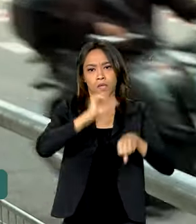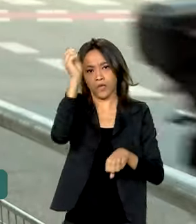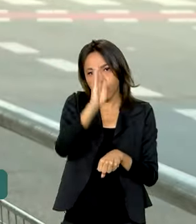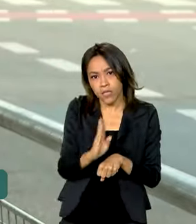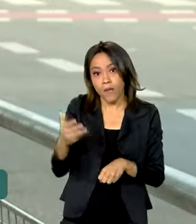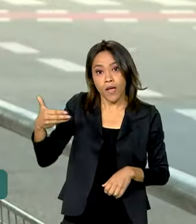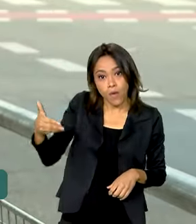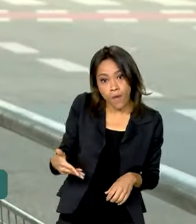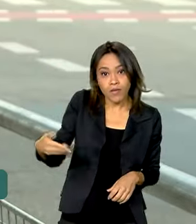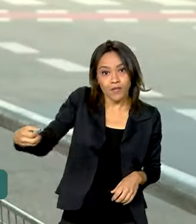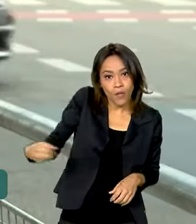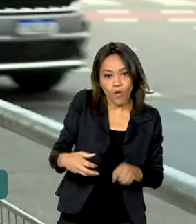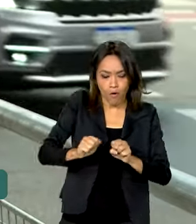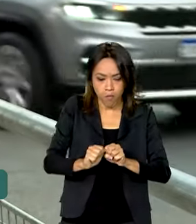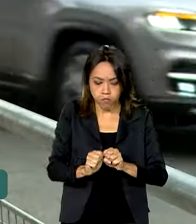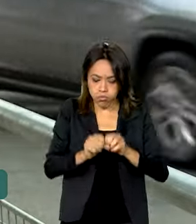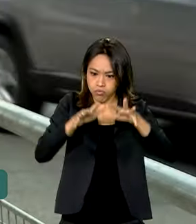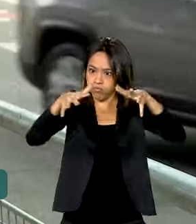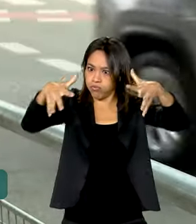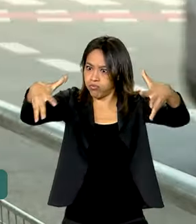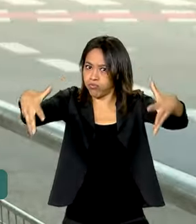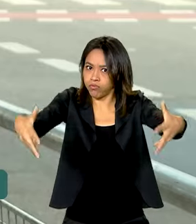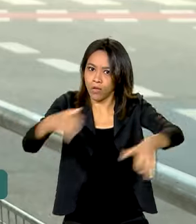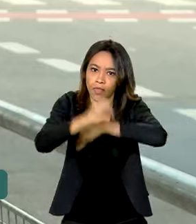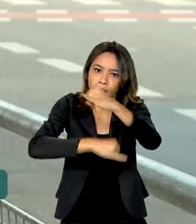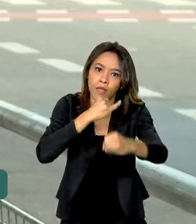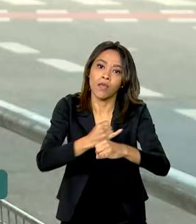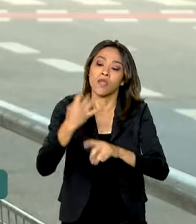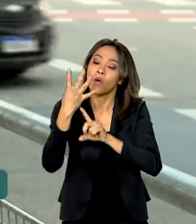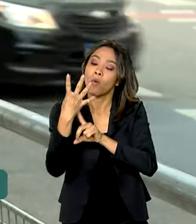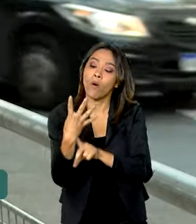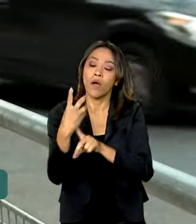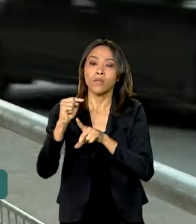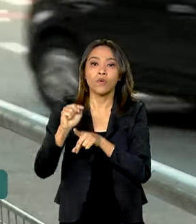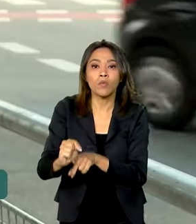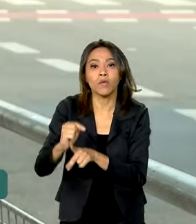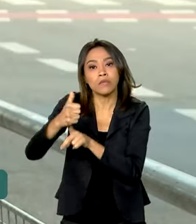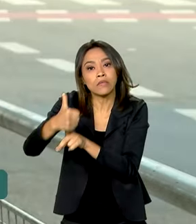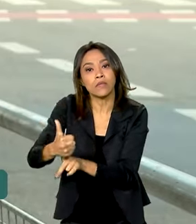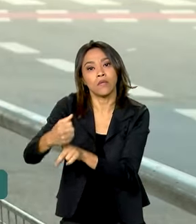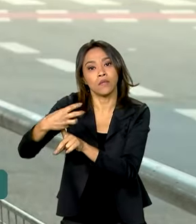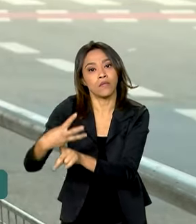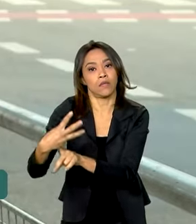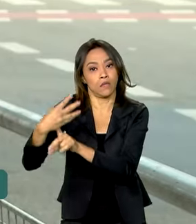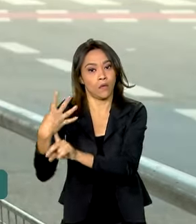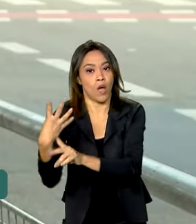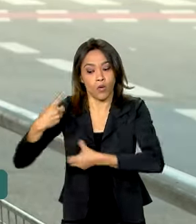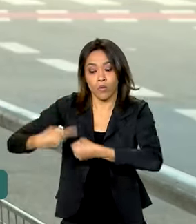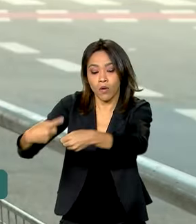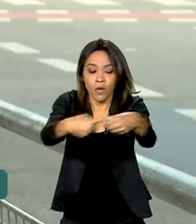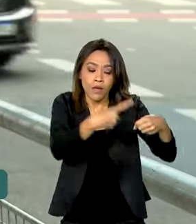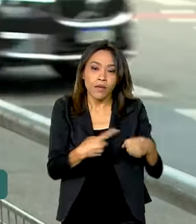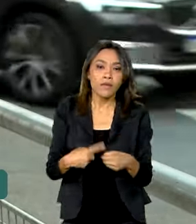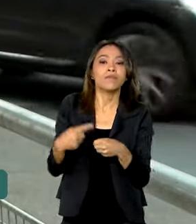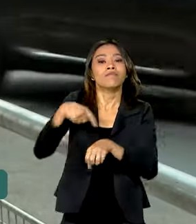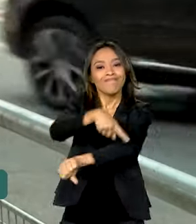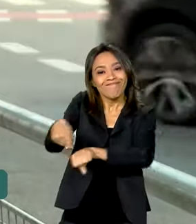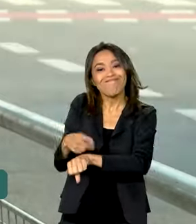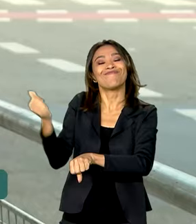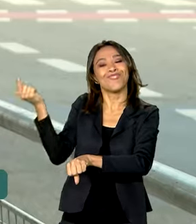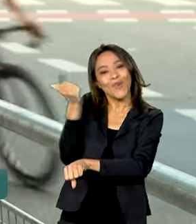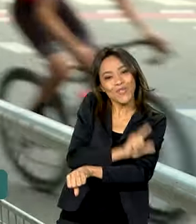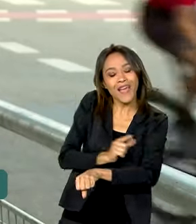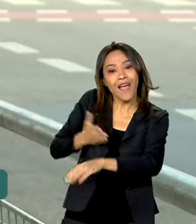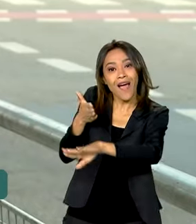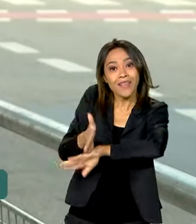Com essa nova expansão, no total, 4.134 municípios do país já podem ter